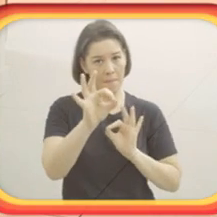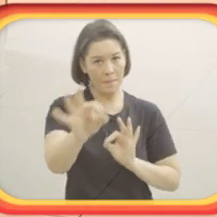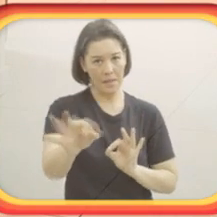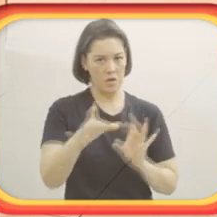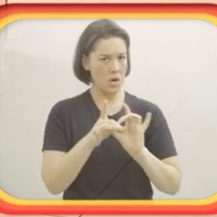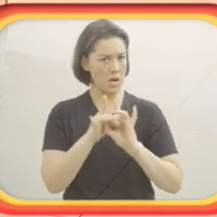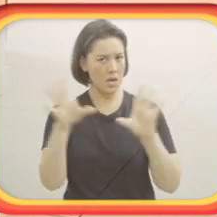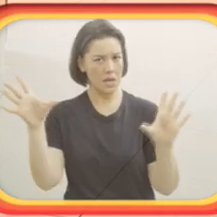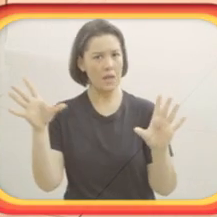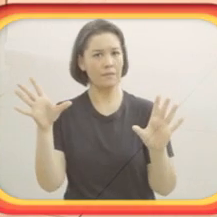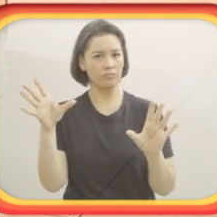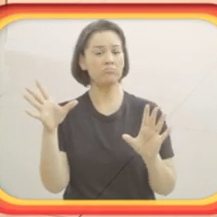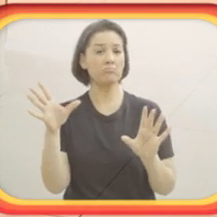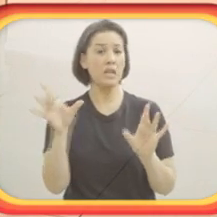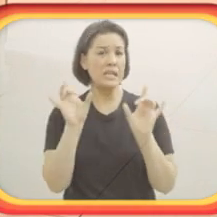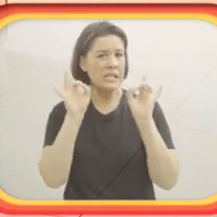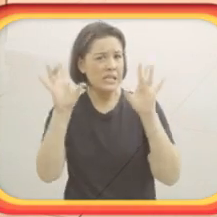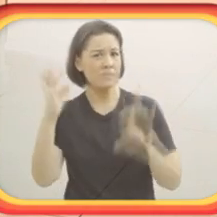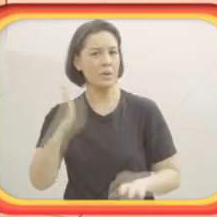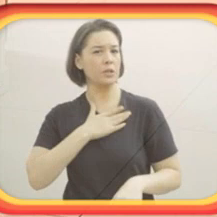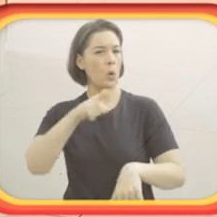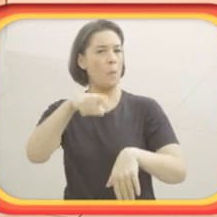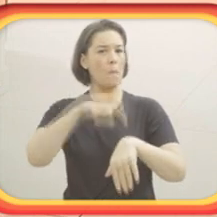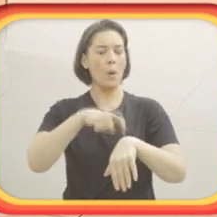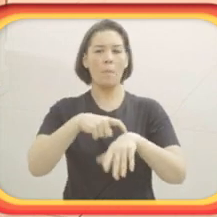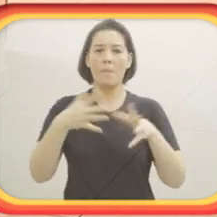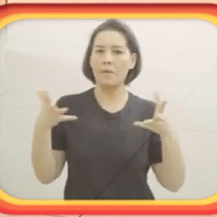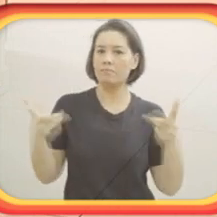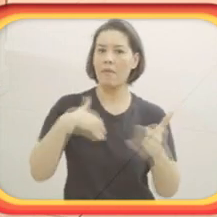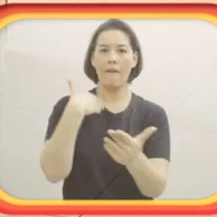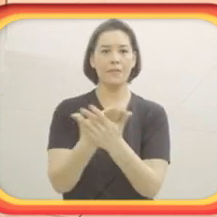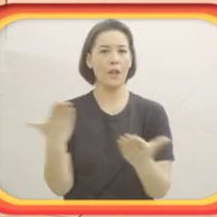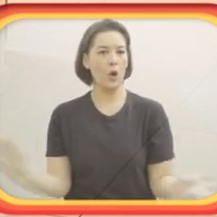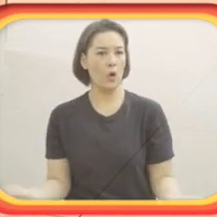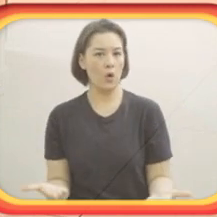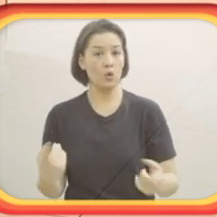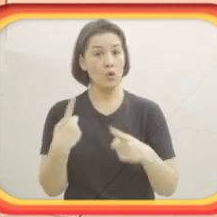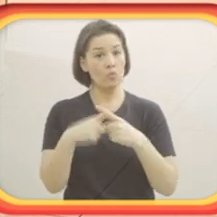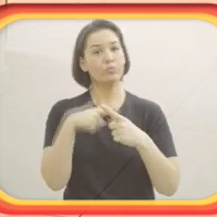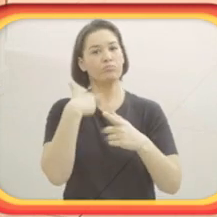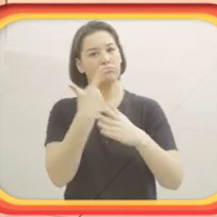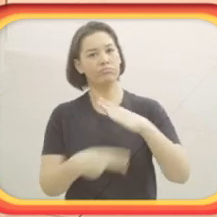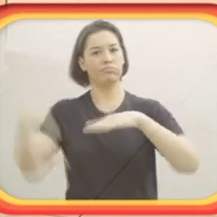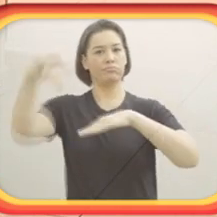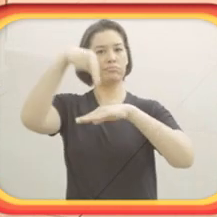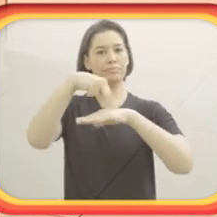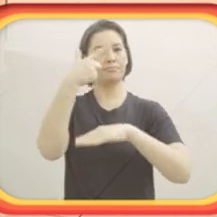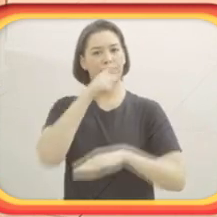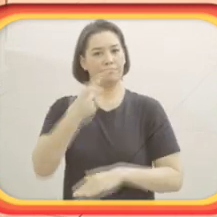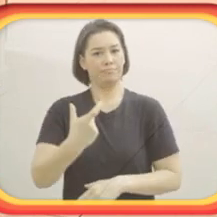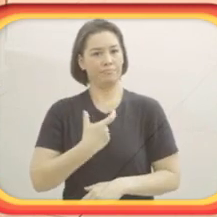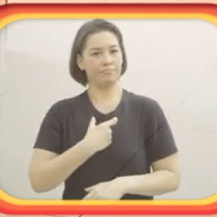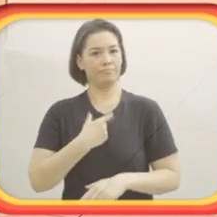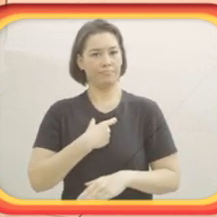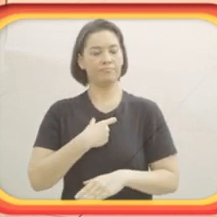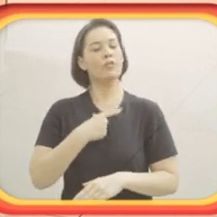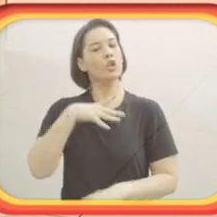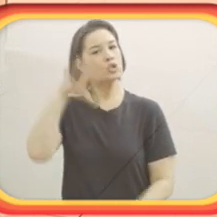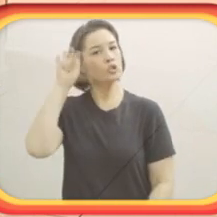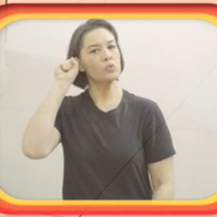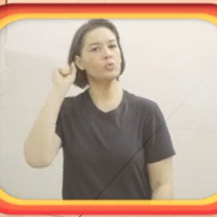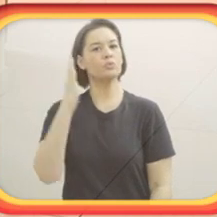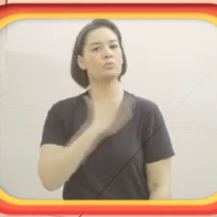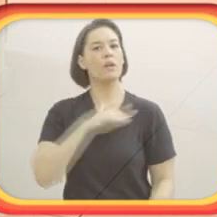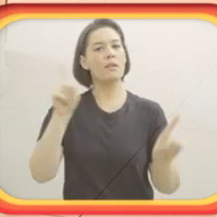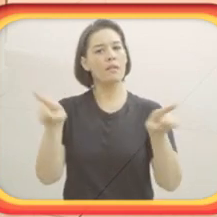E, enfim, foi muito especial aquele momento. E é gratificante até hoje, cada vez que subo no